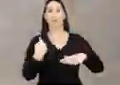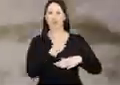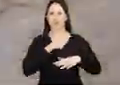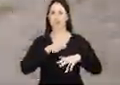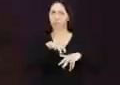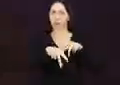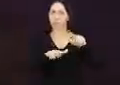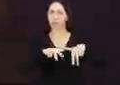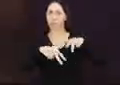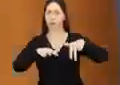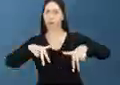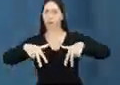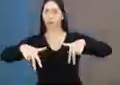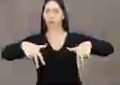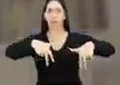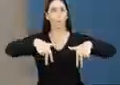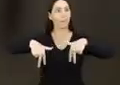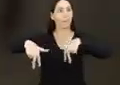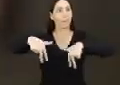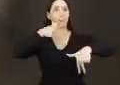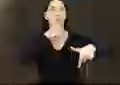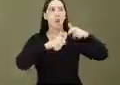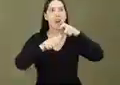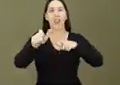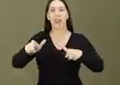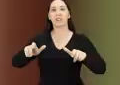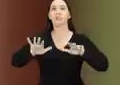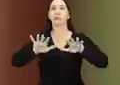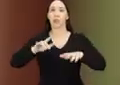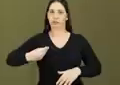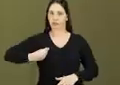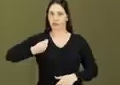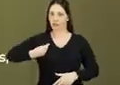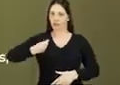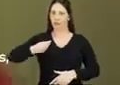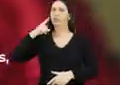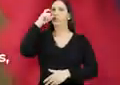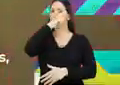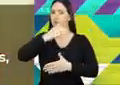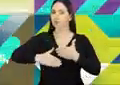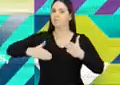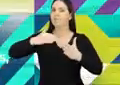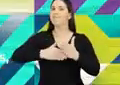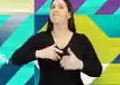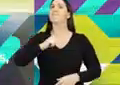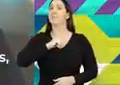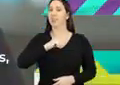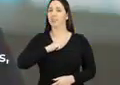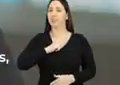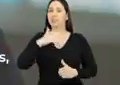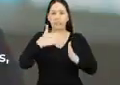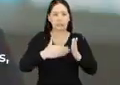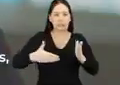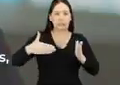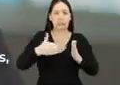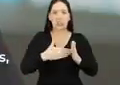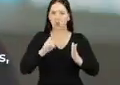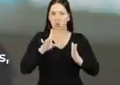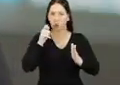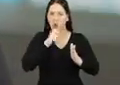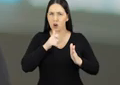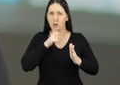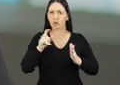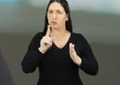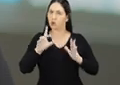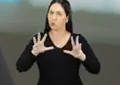nossa vida ainda é uma corrida com muitos obstáculos. E superar esses obstáculos não é uma luta só das